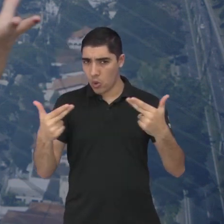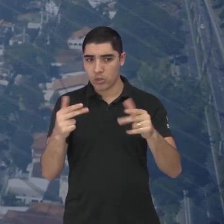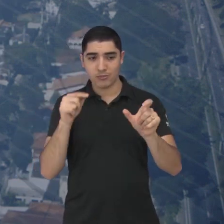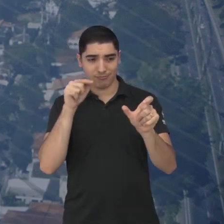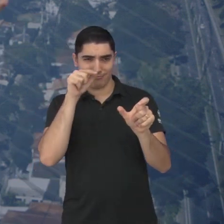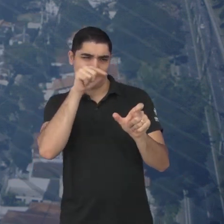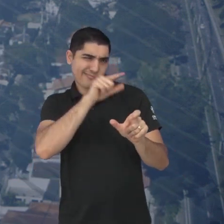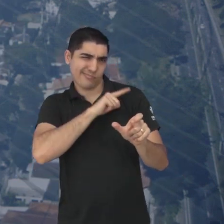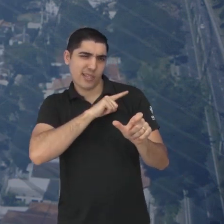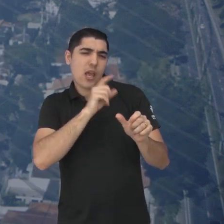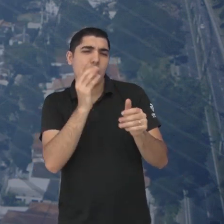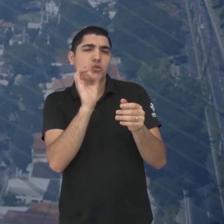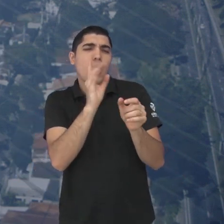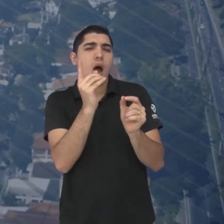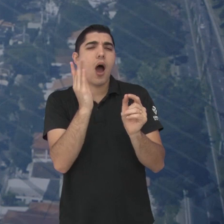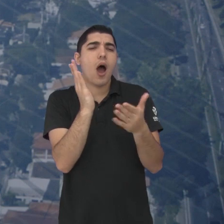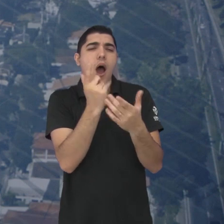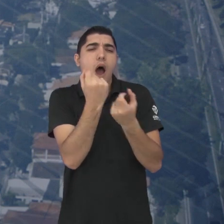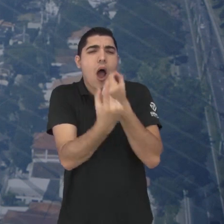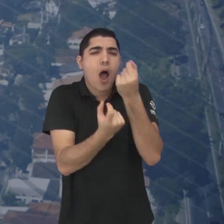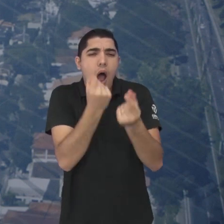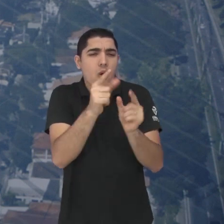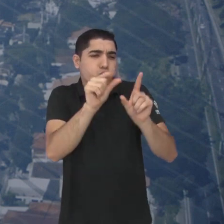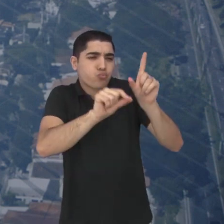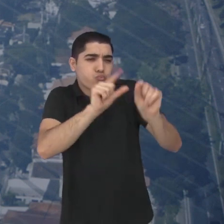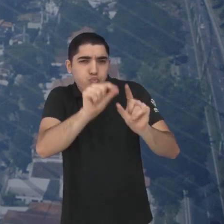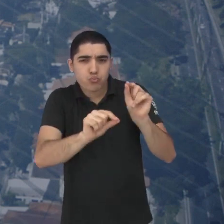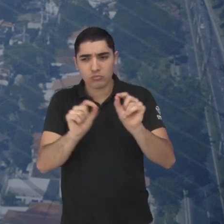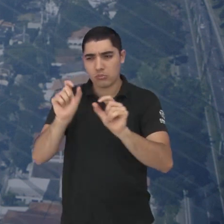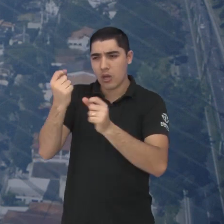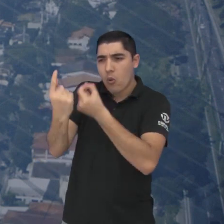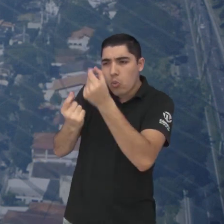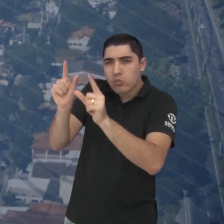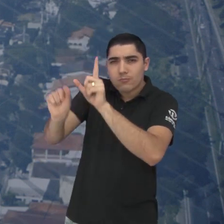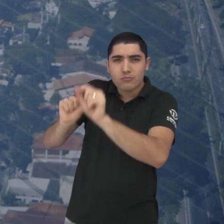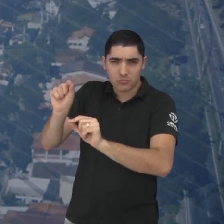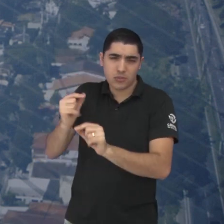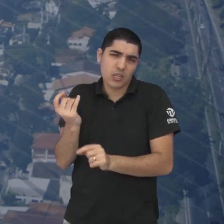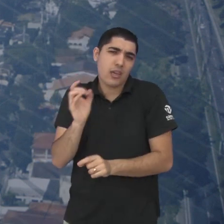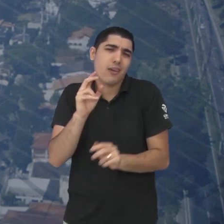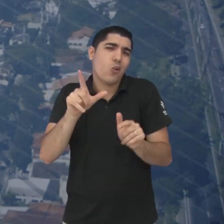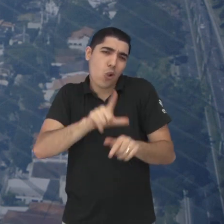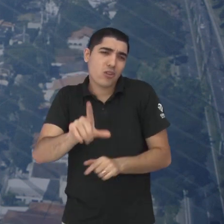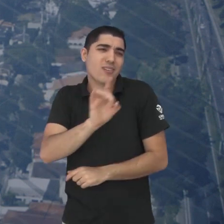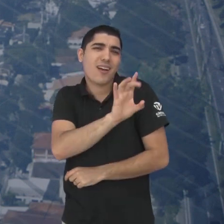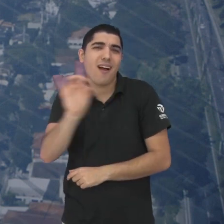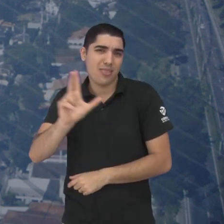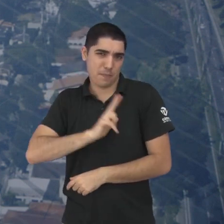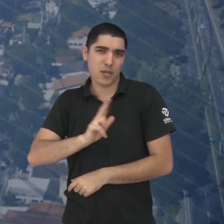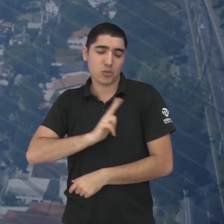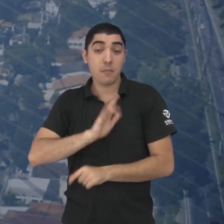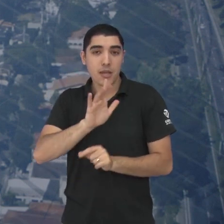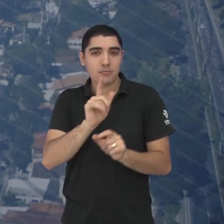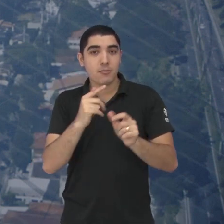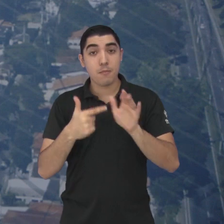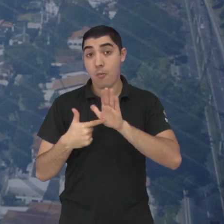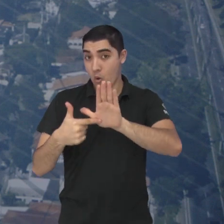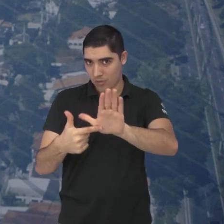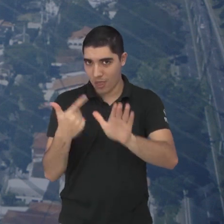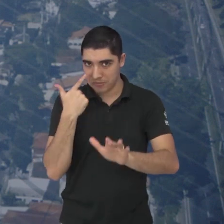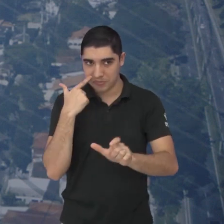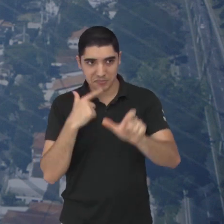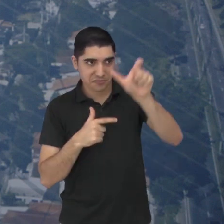muitos e números, e também é muito particular de cada um, então é importante a gente ressaltar isso. Mas a gente preparou uma arte